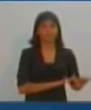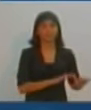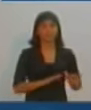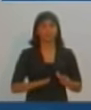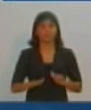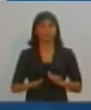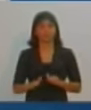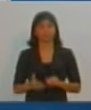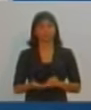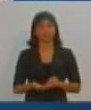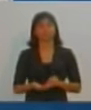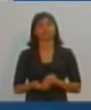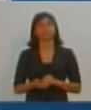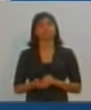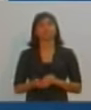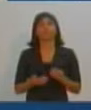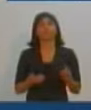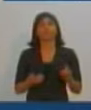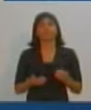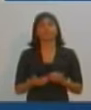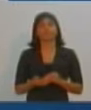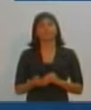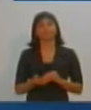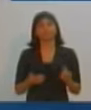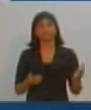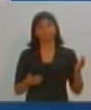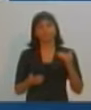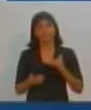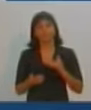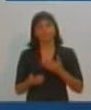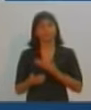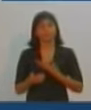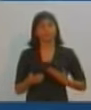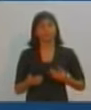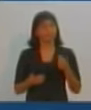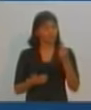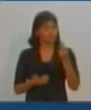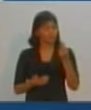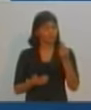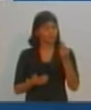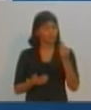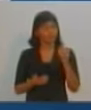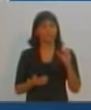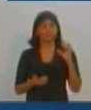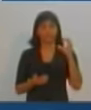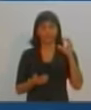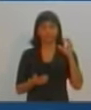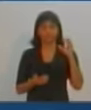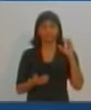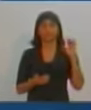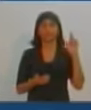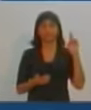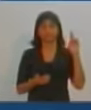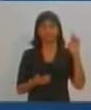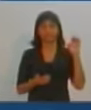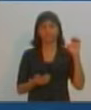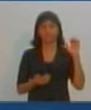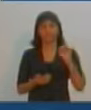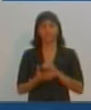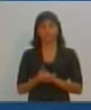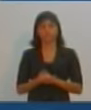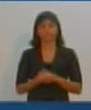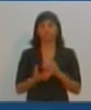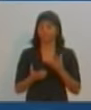Essa deficiência, ela vem efetivamente de governos que não investiram em creches. Nos últimos anos, esse processo tem